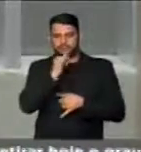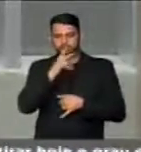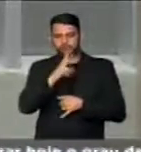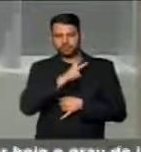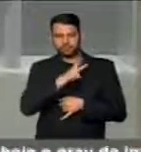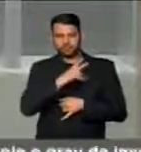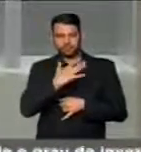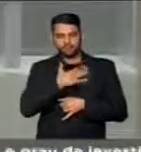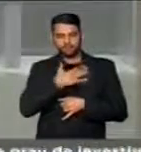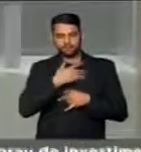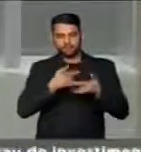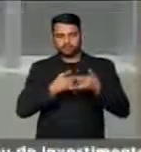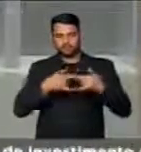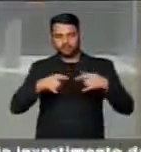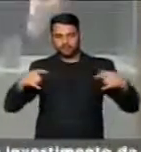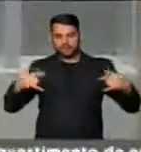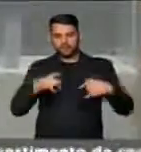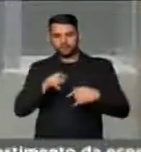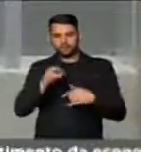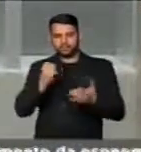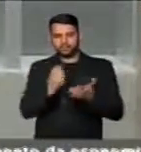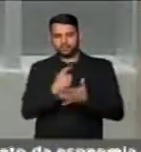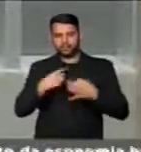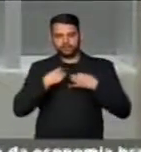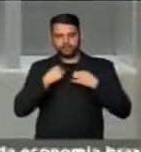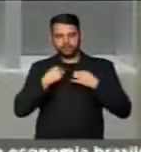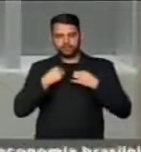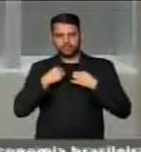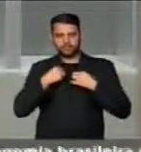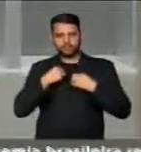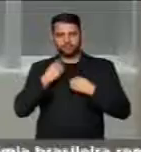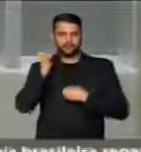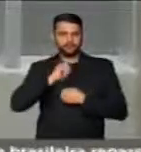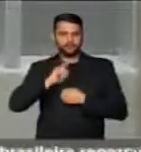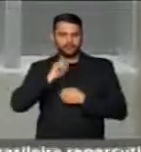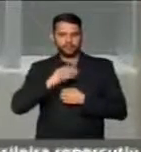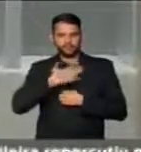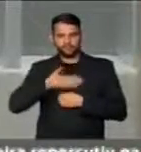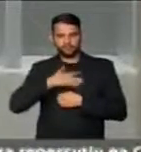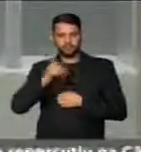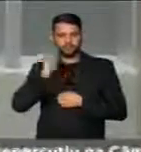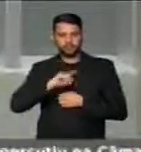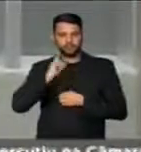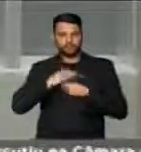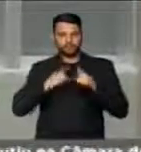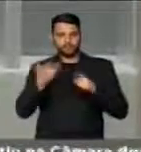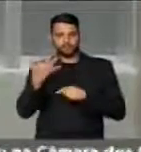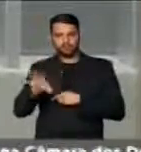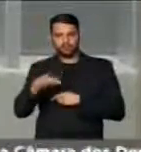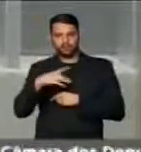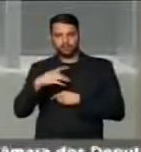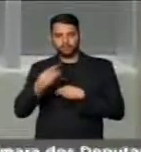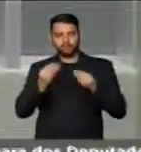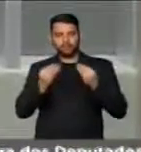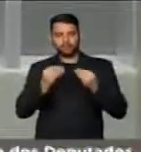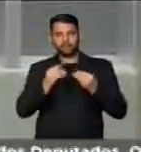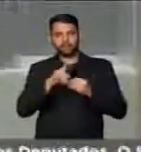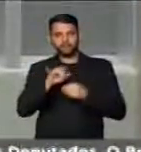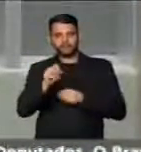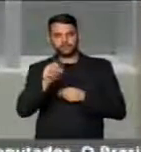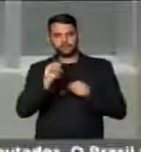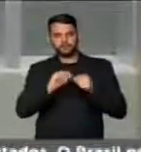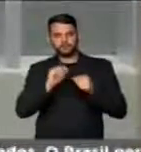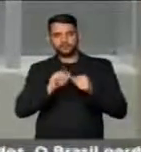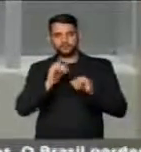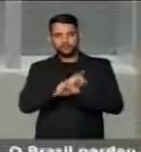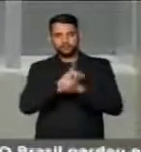pessoal. Na Avenida Paulista, comprei uma camisa do Flamengo, que eu gosto do Flamengo, mas eu não queria o padrão oficial para